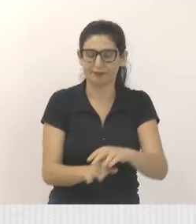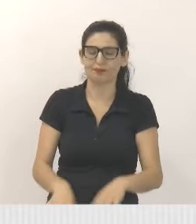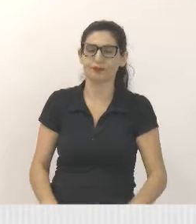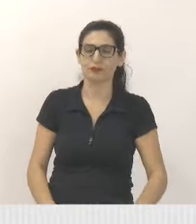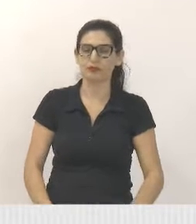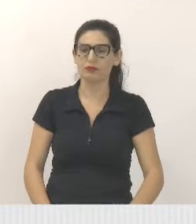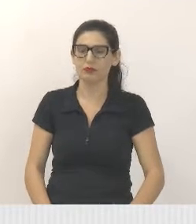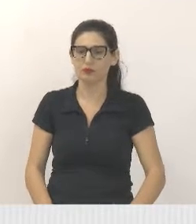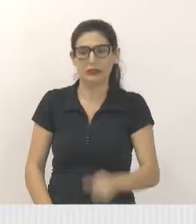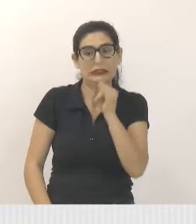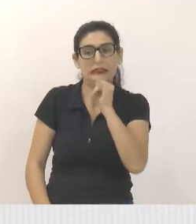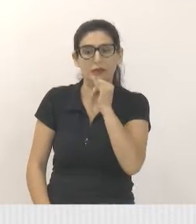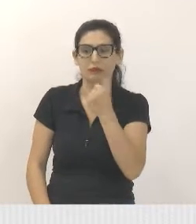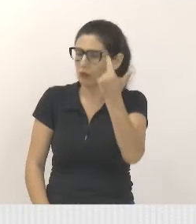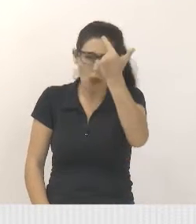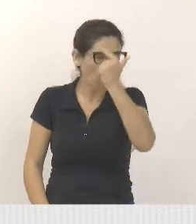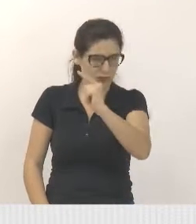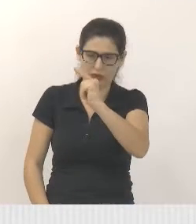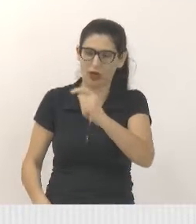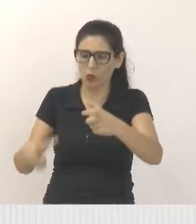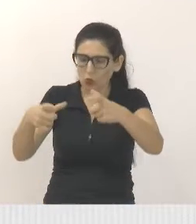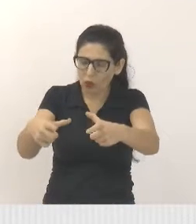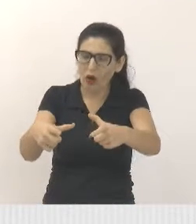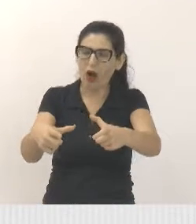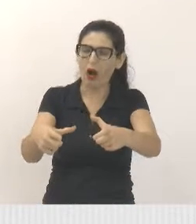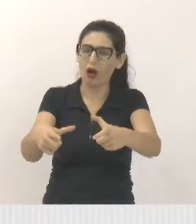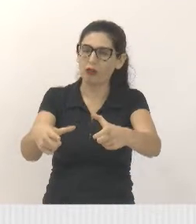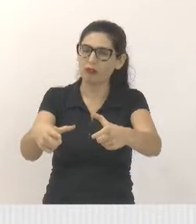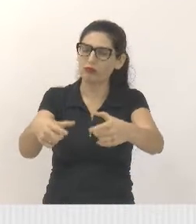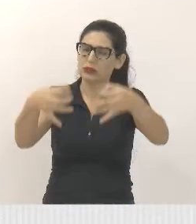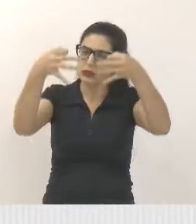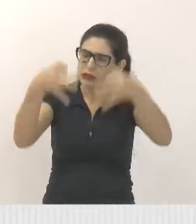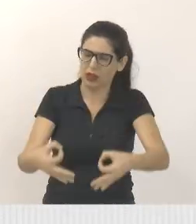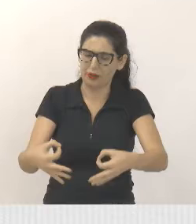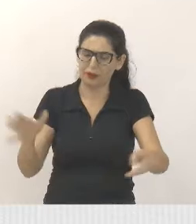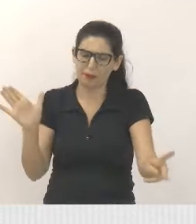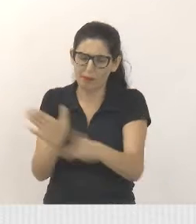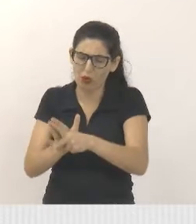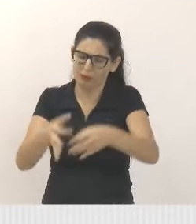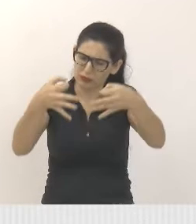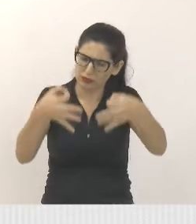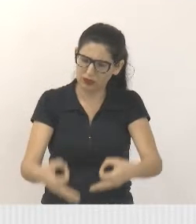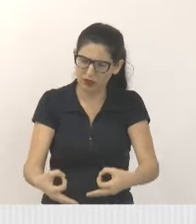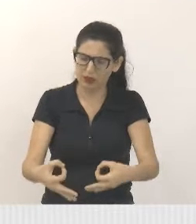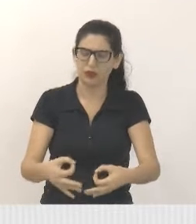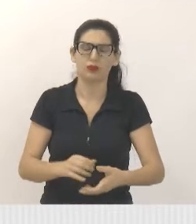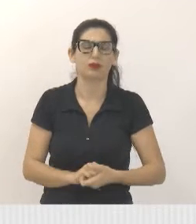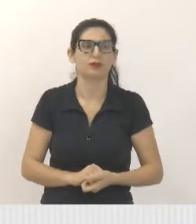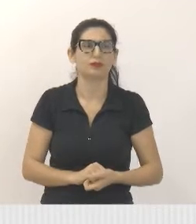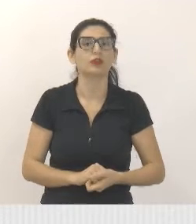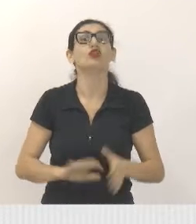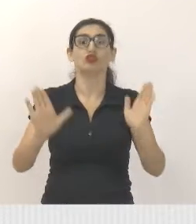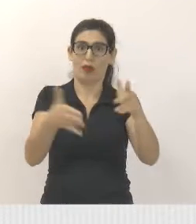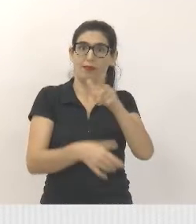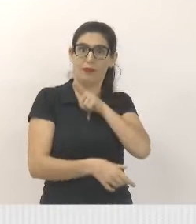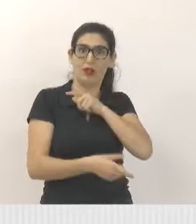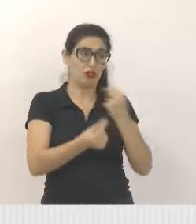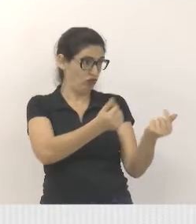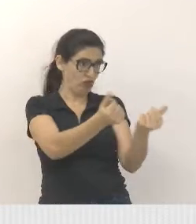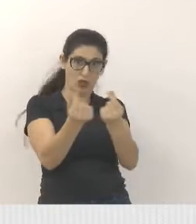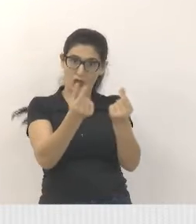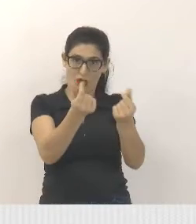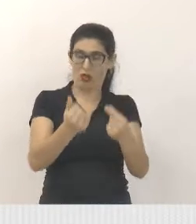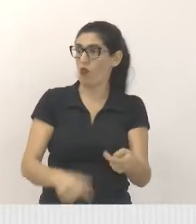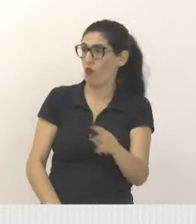local digno, espaço adequado, ele já tem a emenda positiva, e o vereador